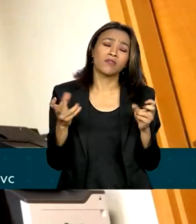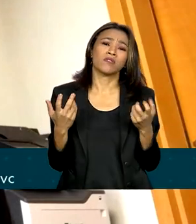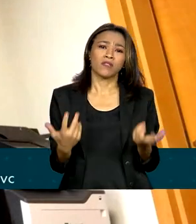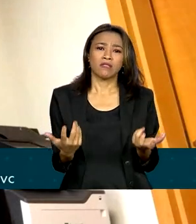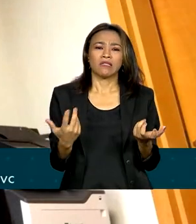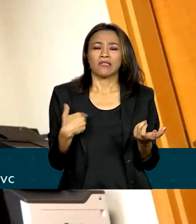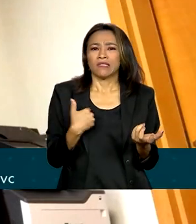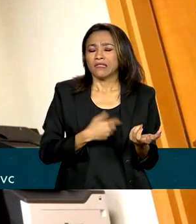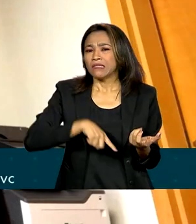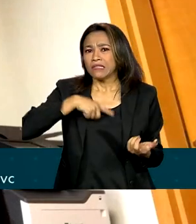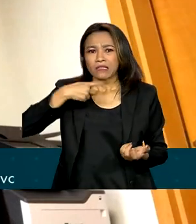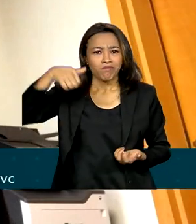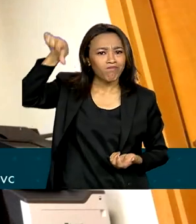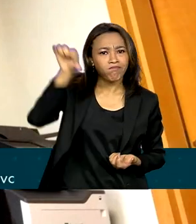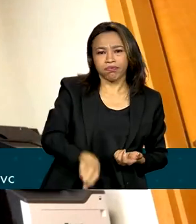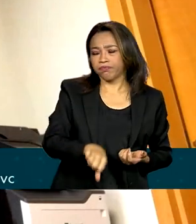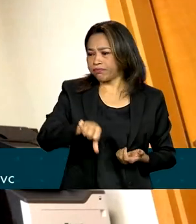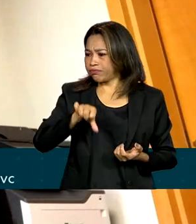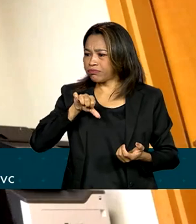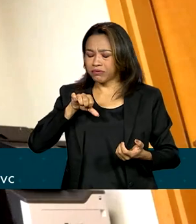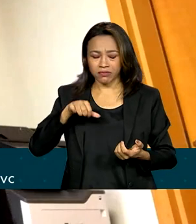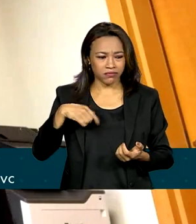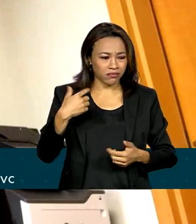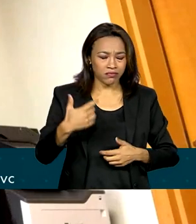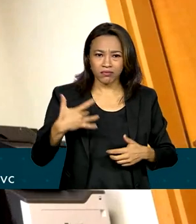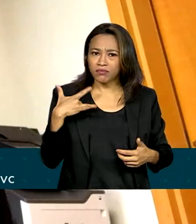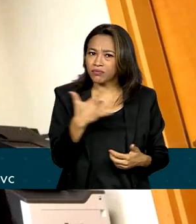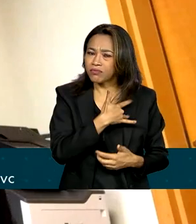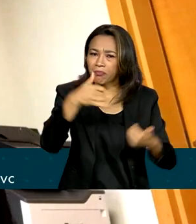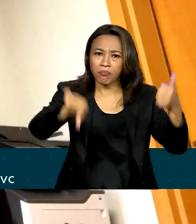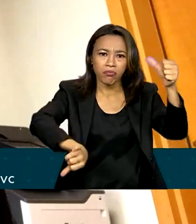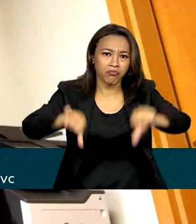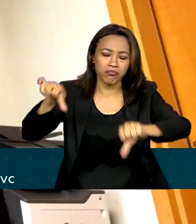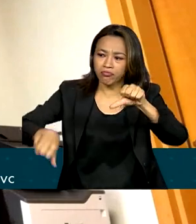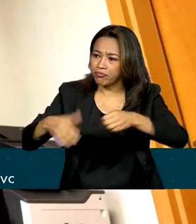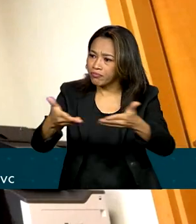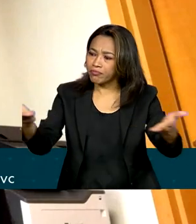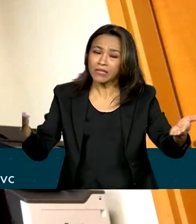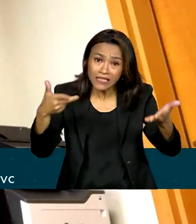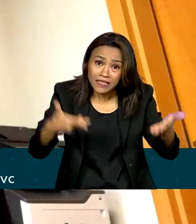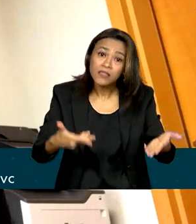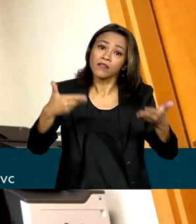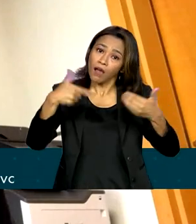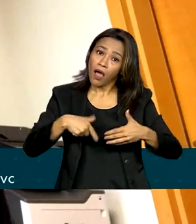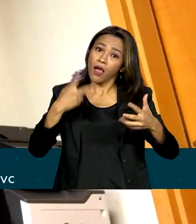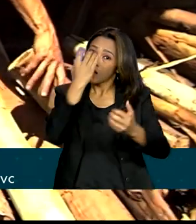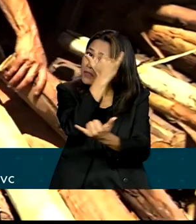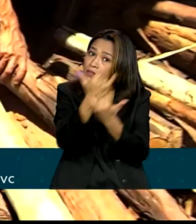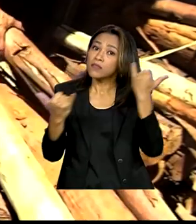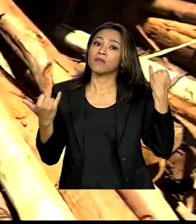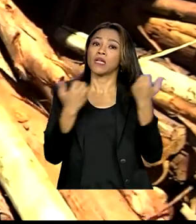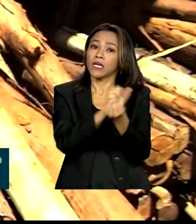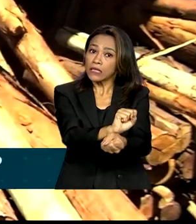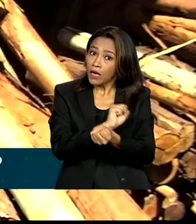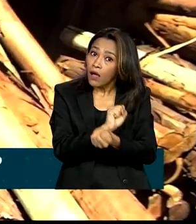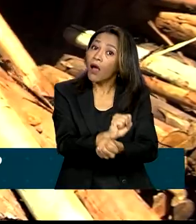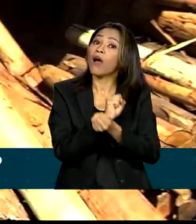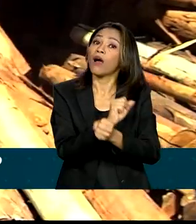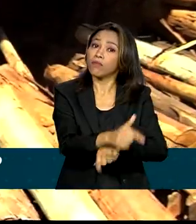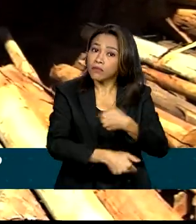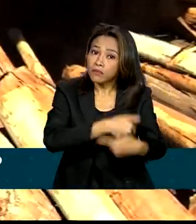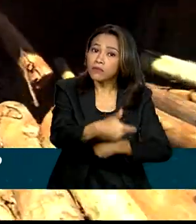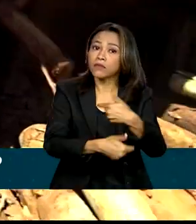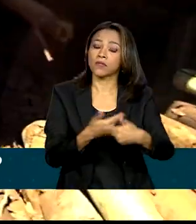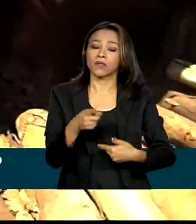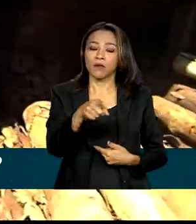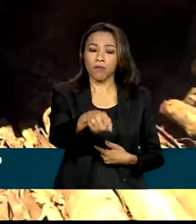2 a condições degradantes de trabalho, isso pode ser caracterizado como trabalho análogo à escravidão. Para reforçar medidas